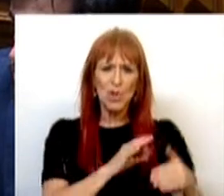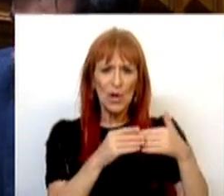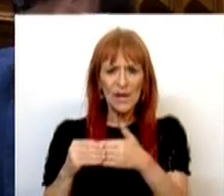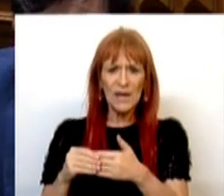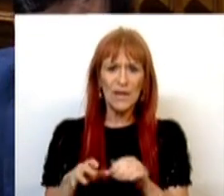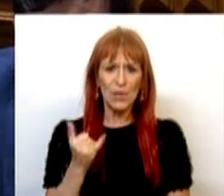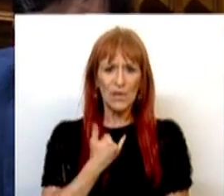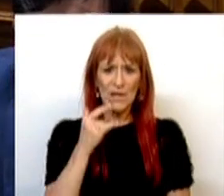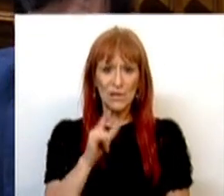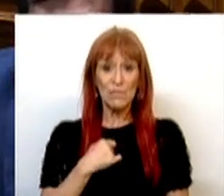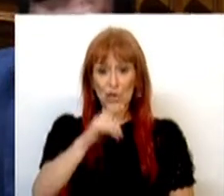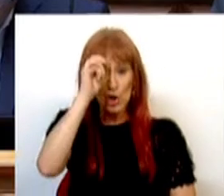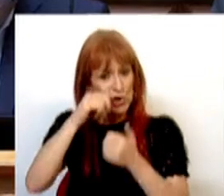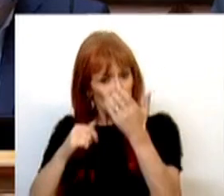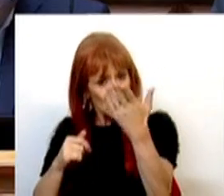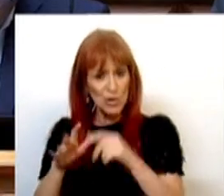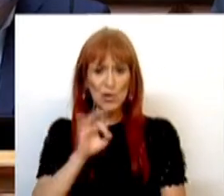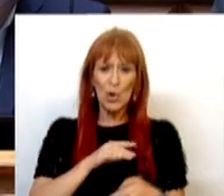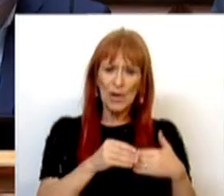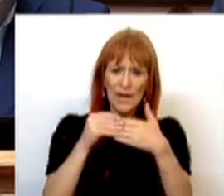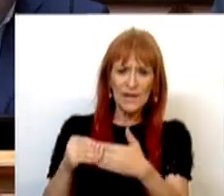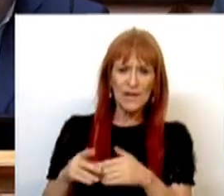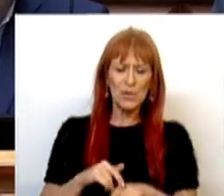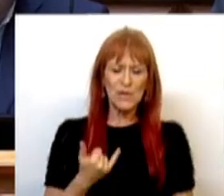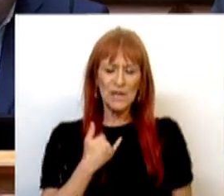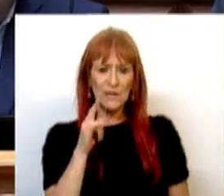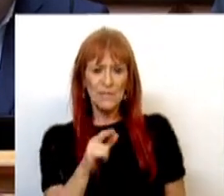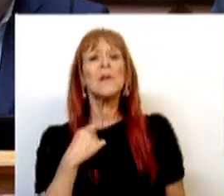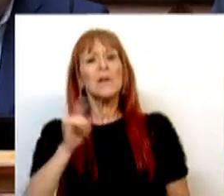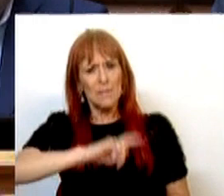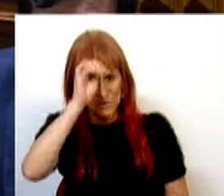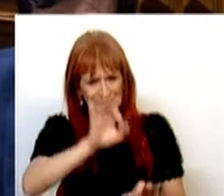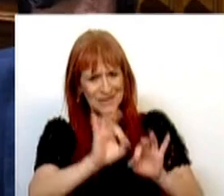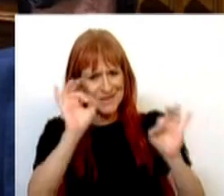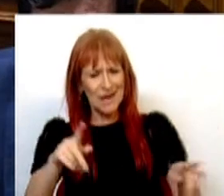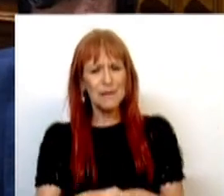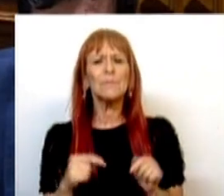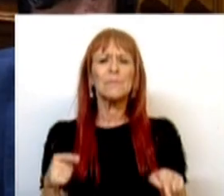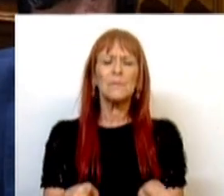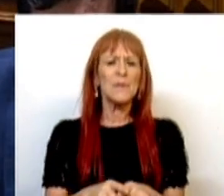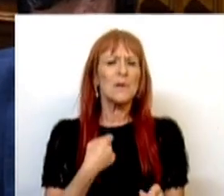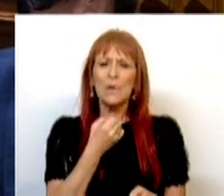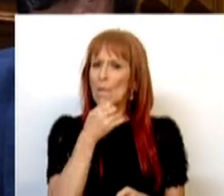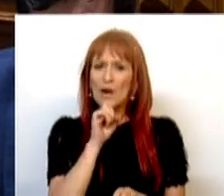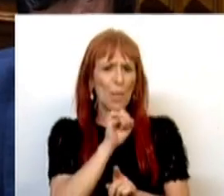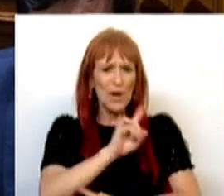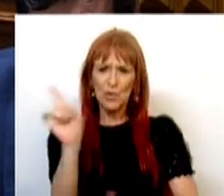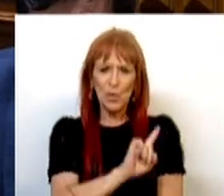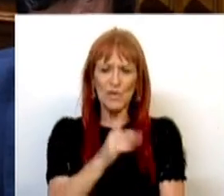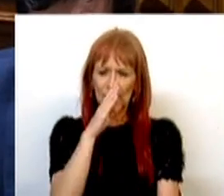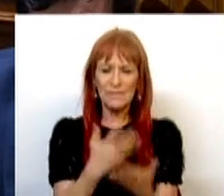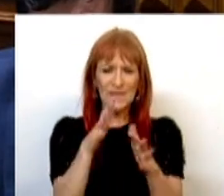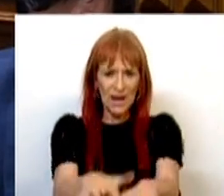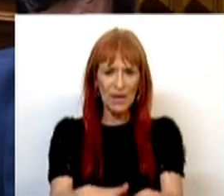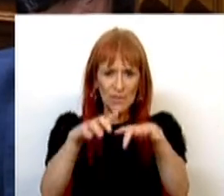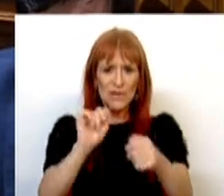Parlamentar da Iniciativa Liberal que respeitamos, o Sr. Líder da Iniciativa Liberal que também respeitamos, seguramente não perderão a oportunidade de perante